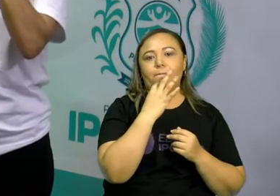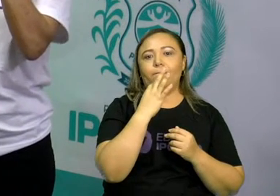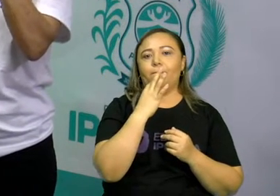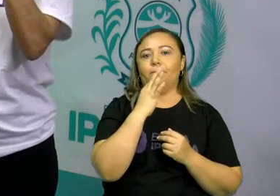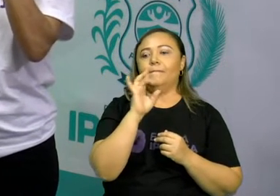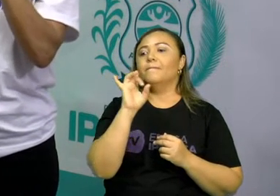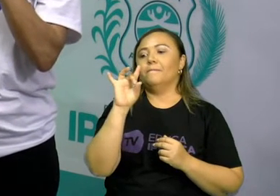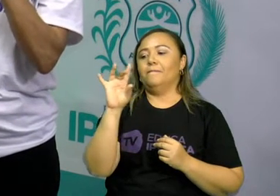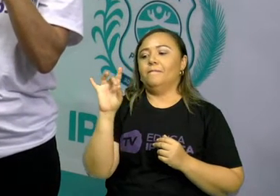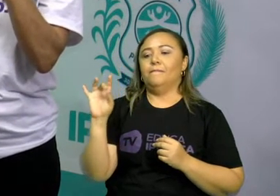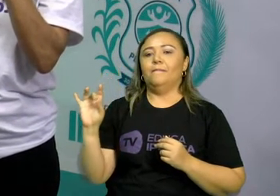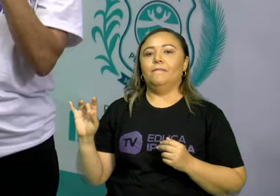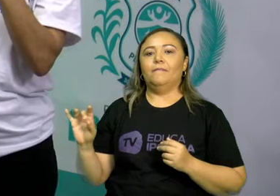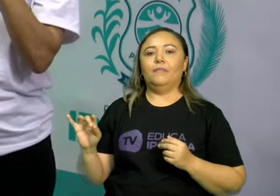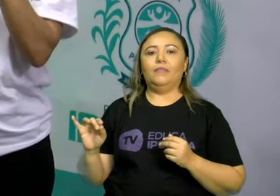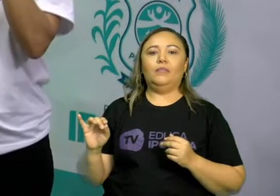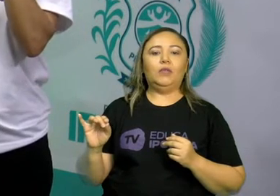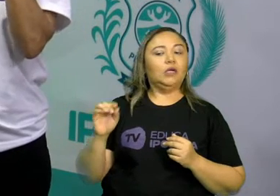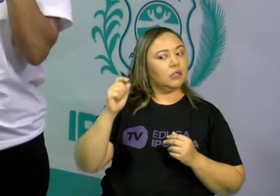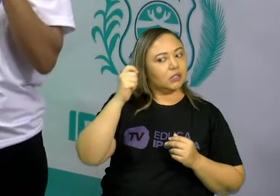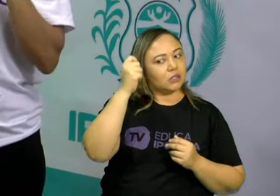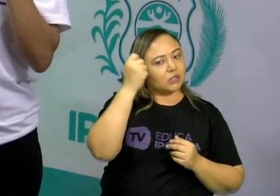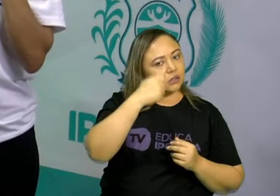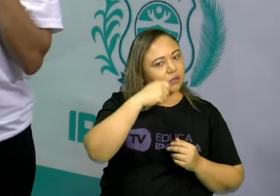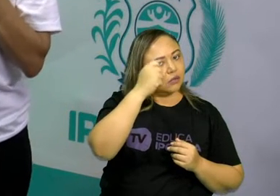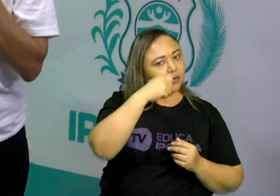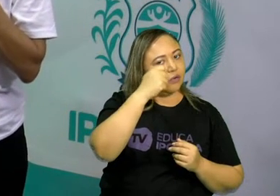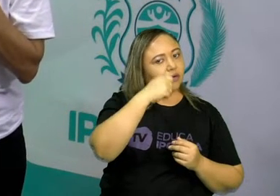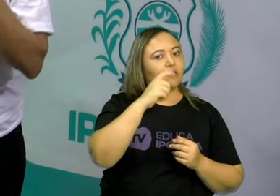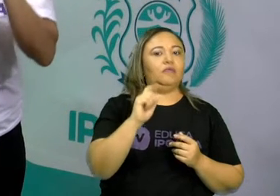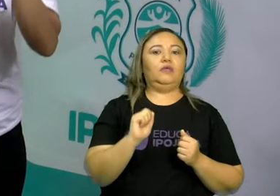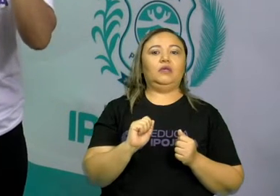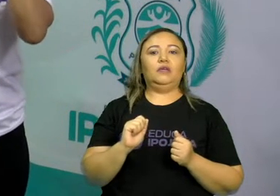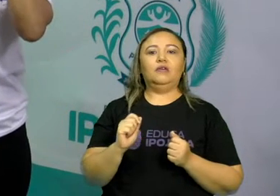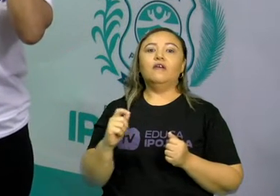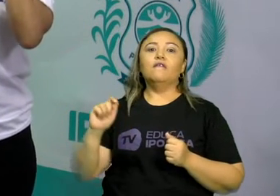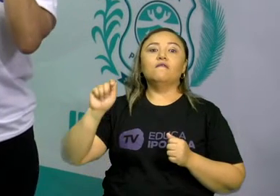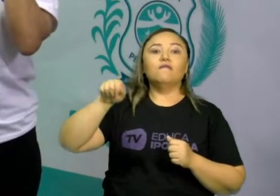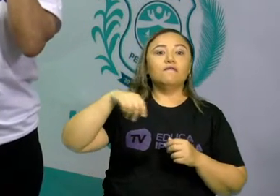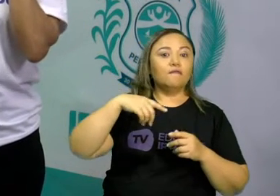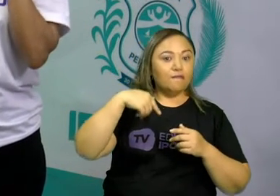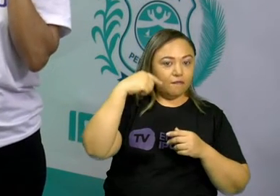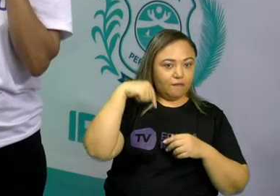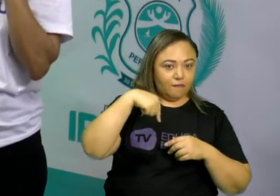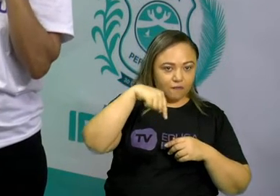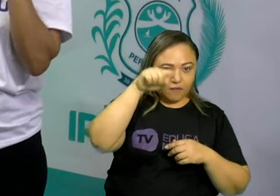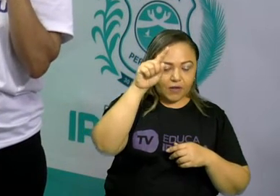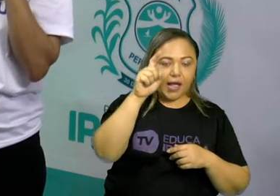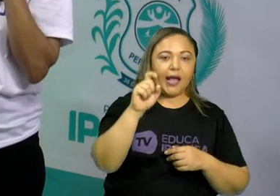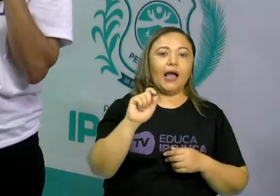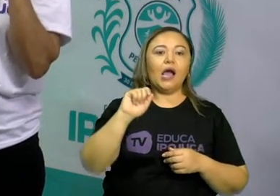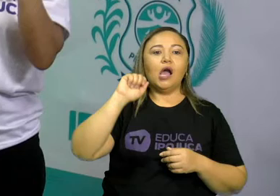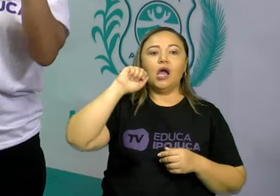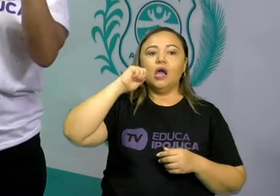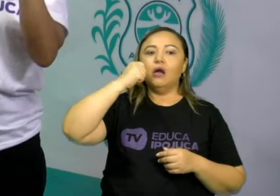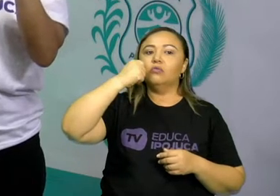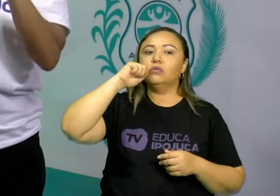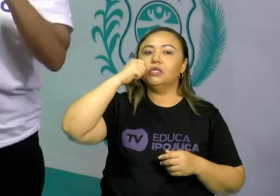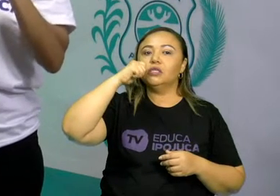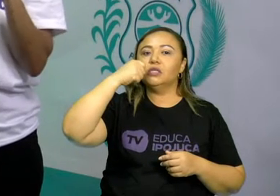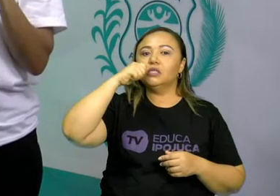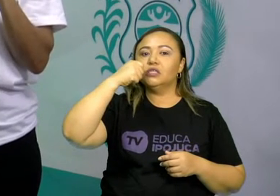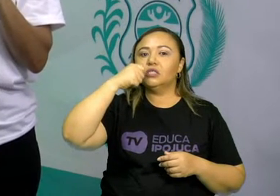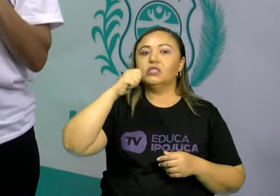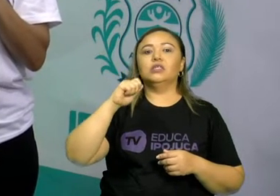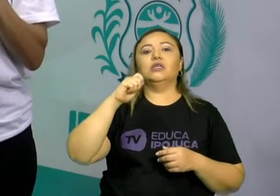escovação direitinho. Procure o dentista. Faça a limpeza correta com o fio